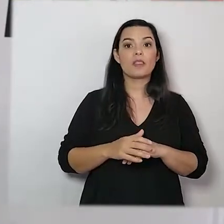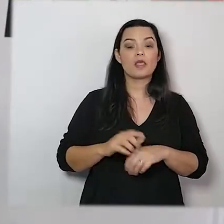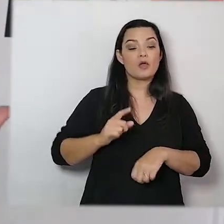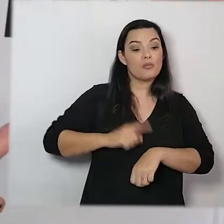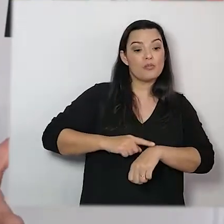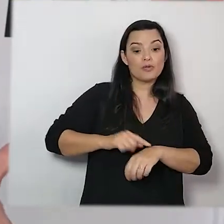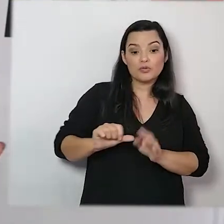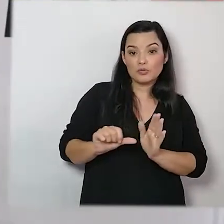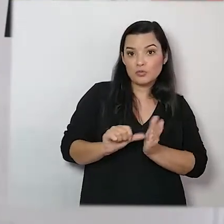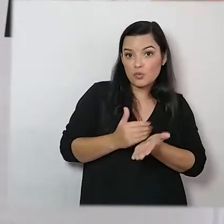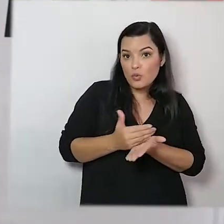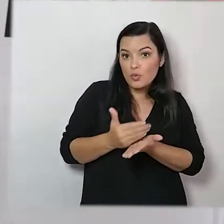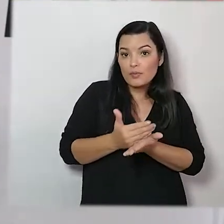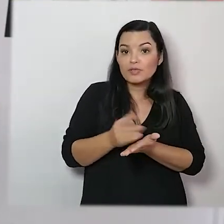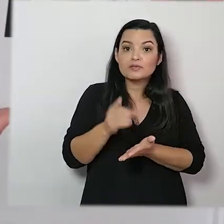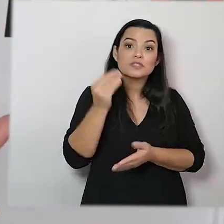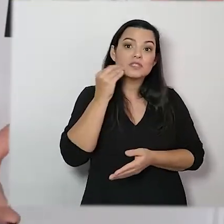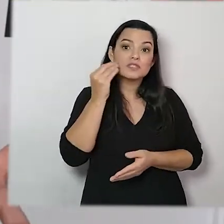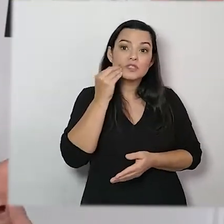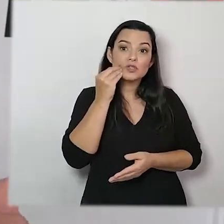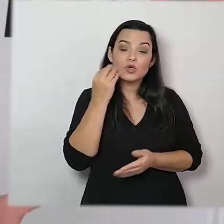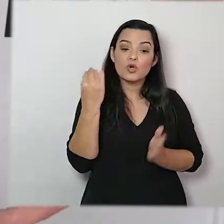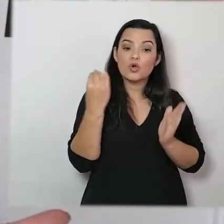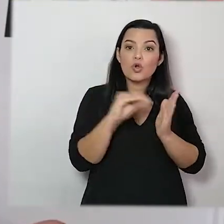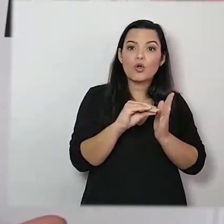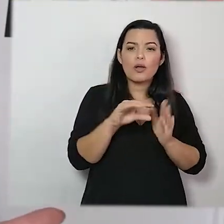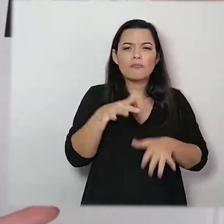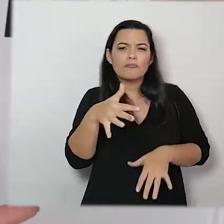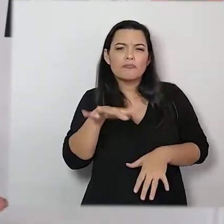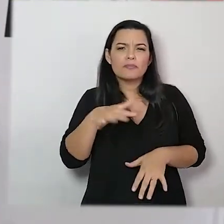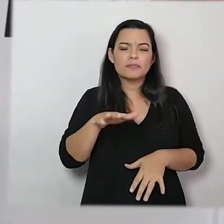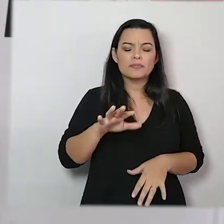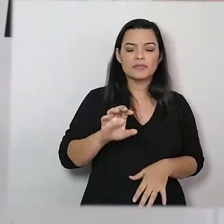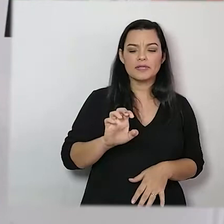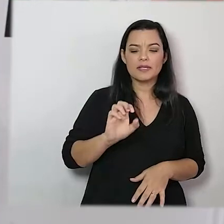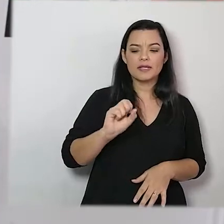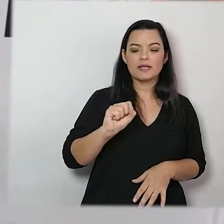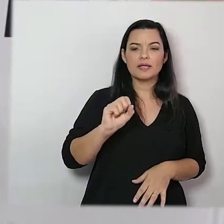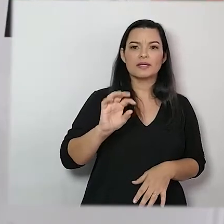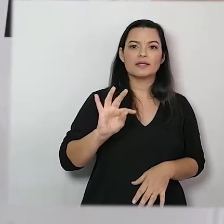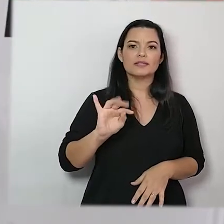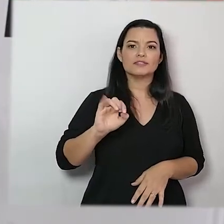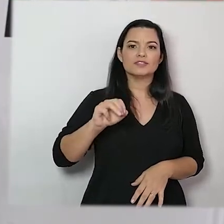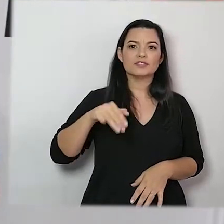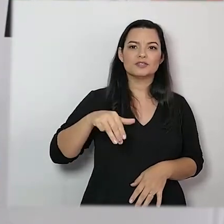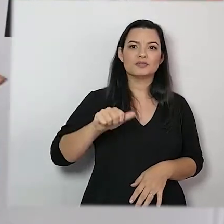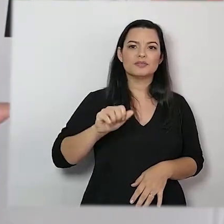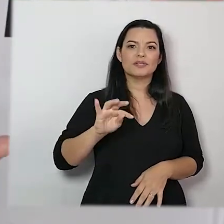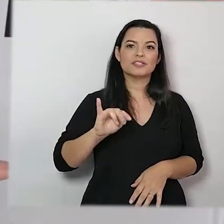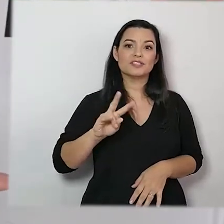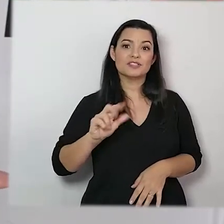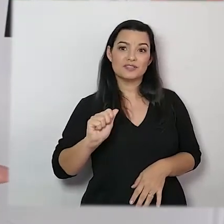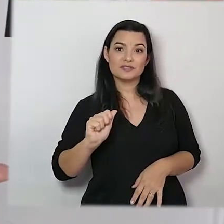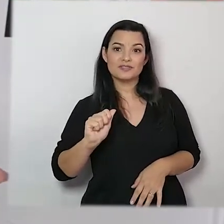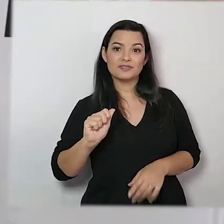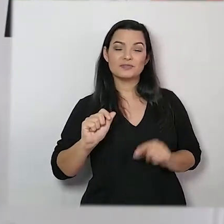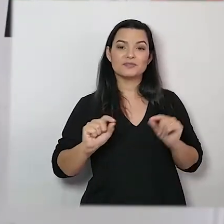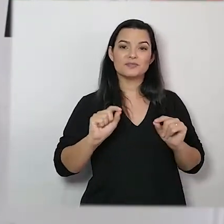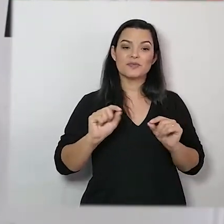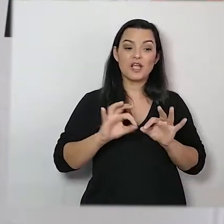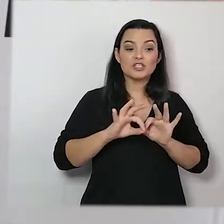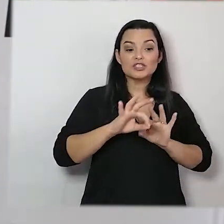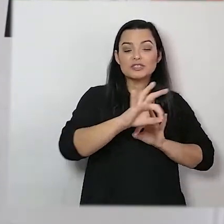você tentou colocar aí uma estimativa da distância e em seguida,